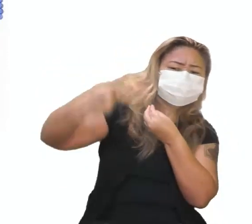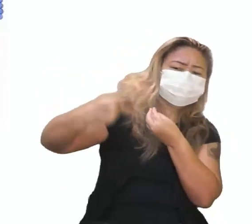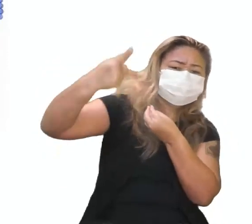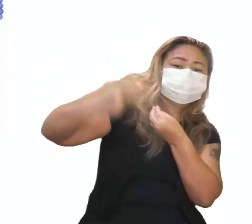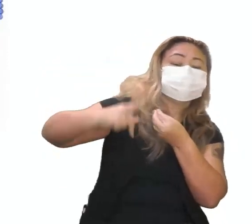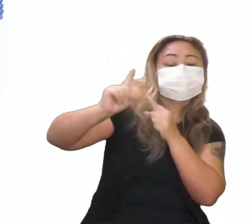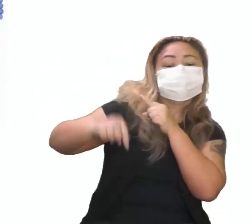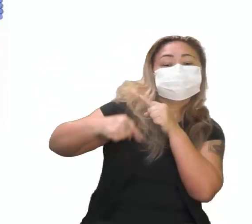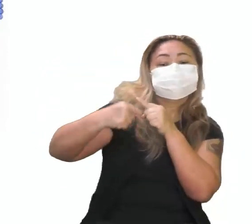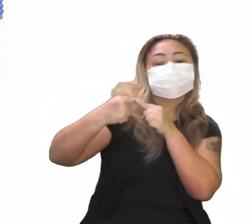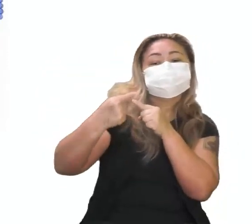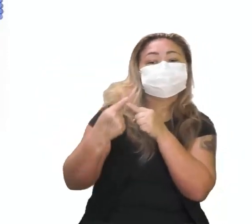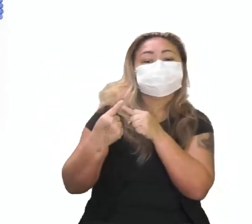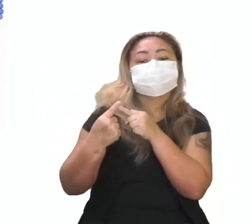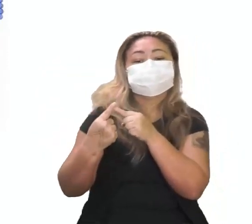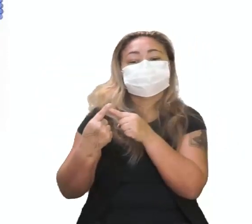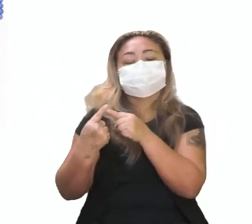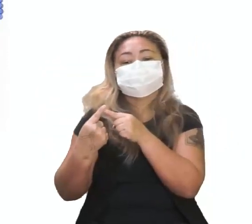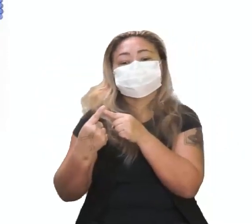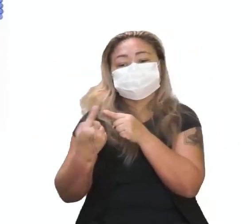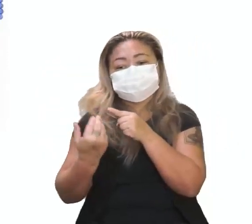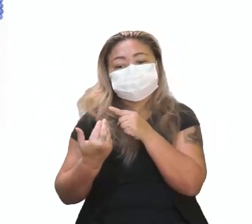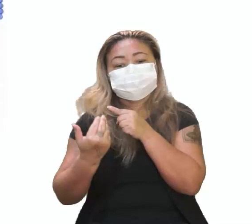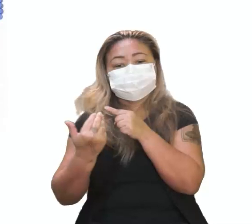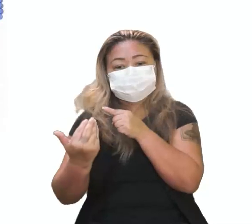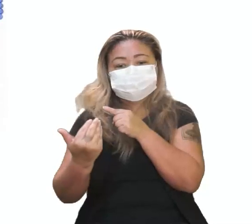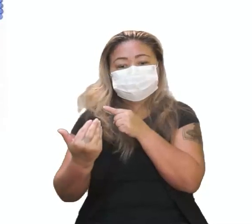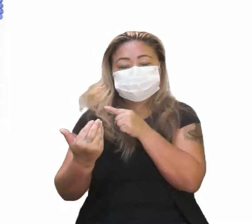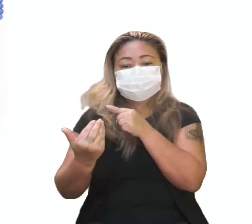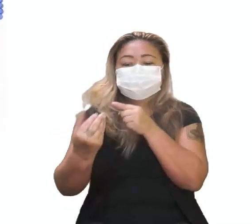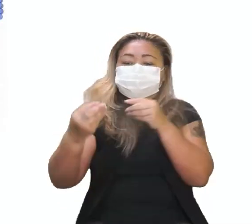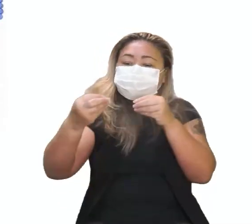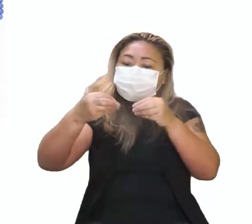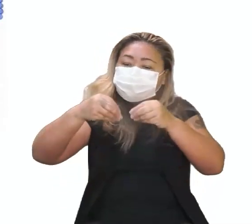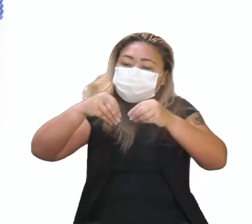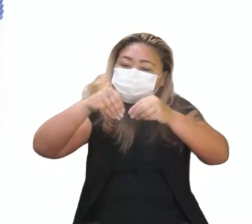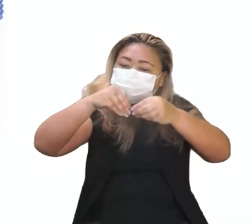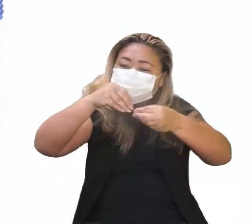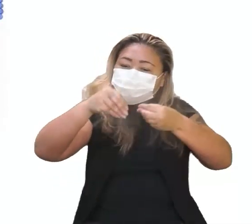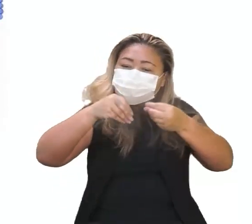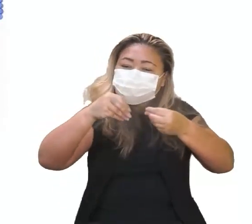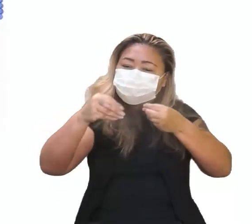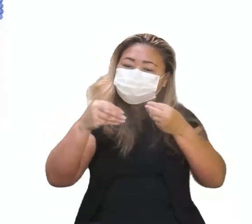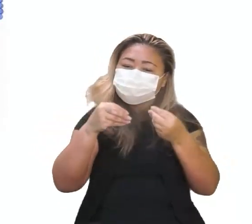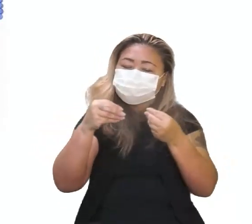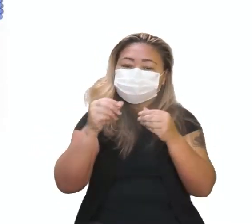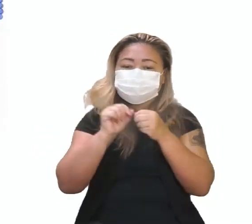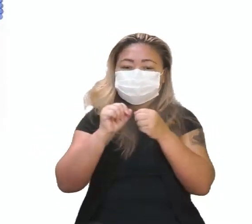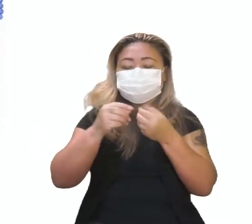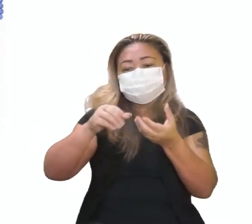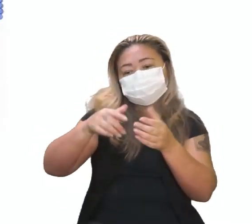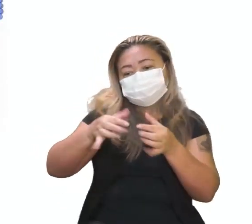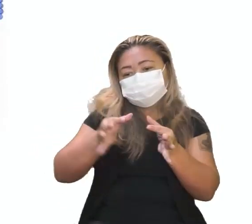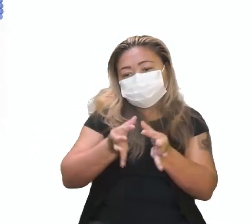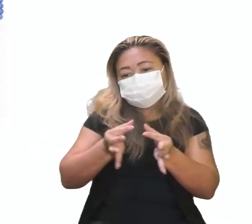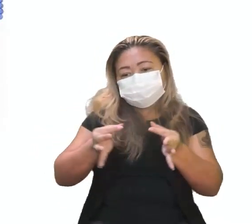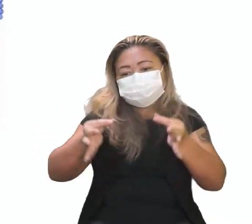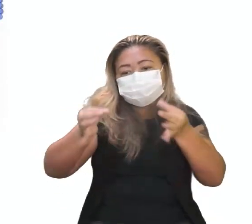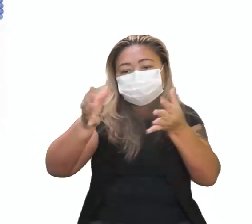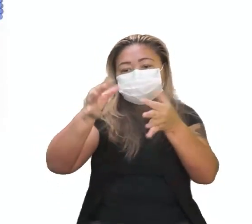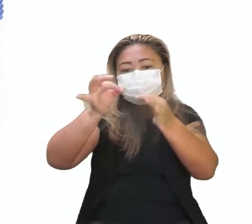eles. E aí, aspergiram, né? Sobre aquele líquido que continha esses vírus, sobre a folha